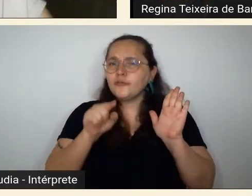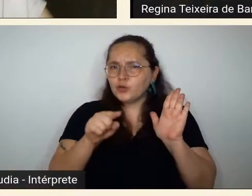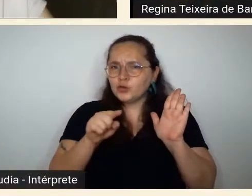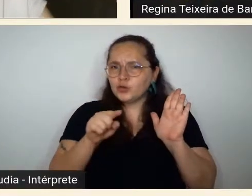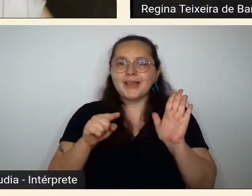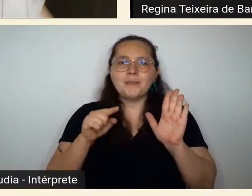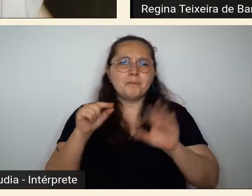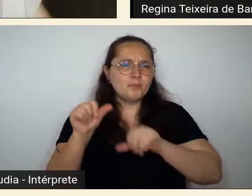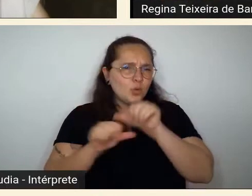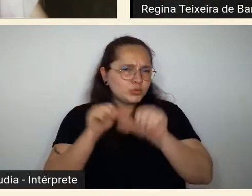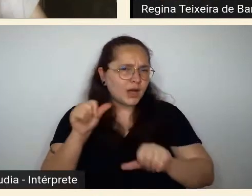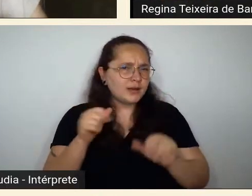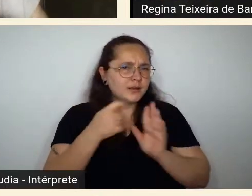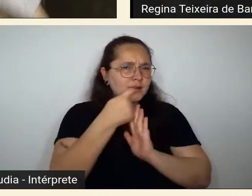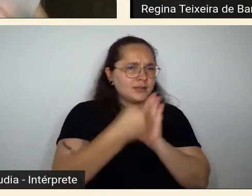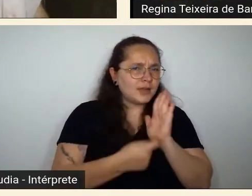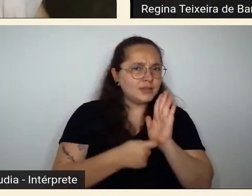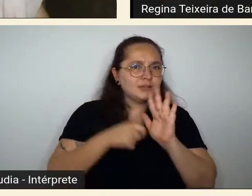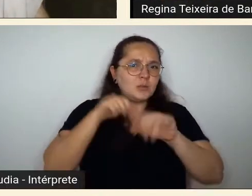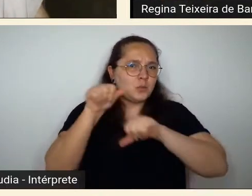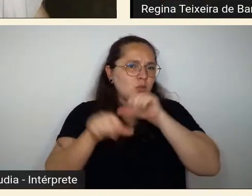você mudaria o seu enfoque